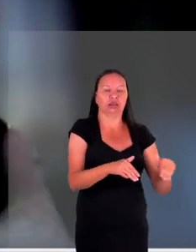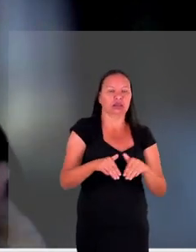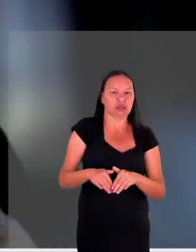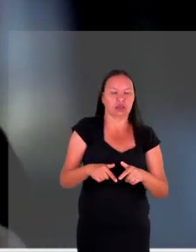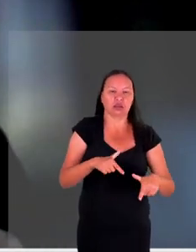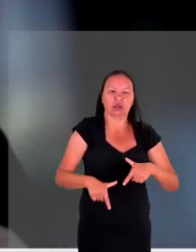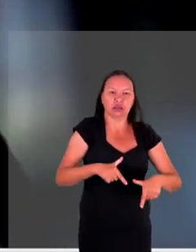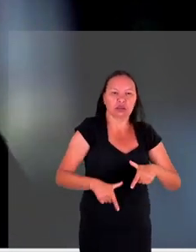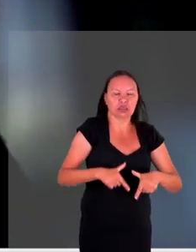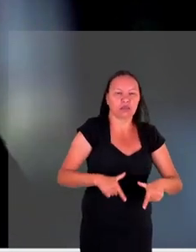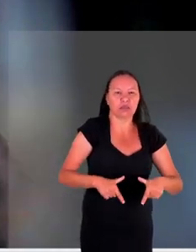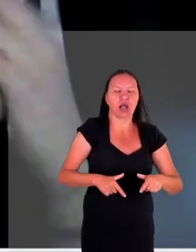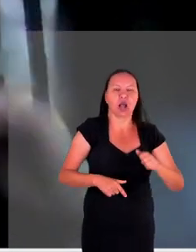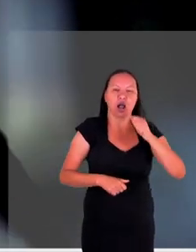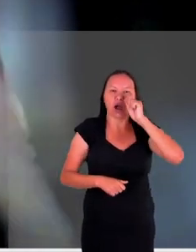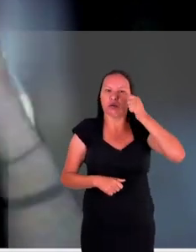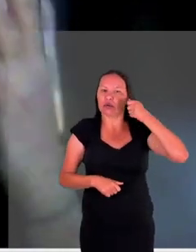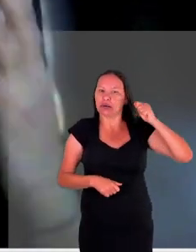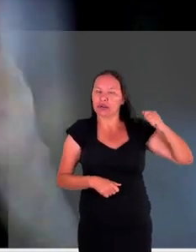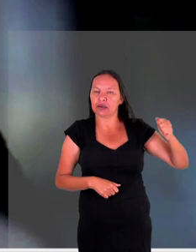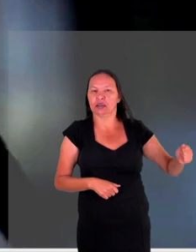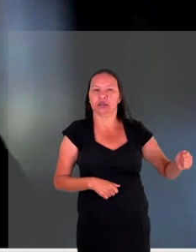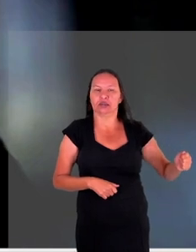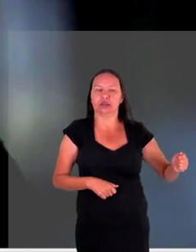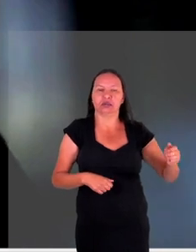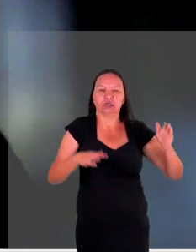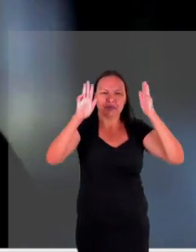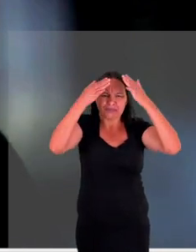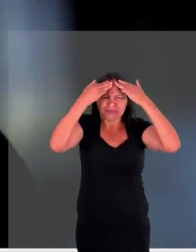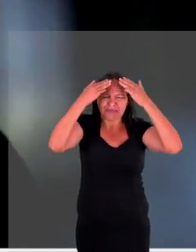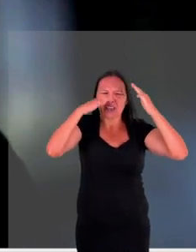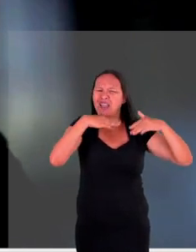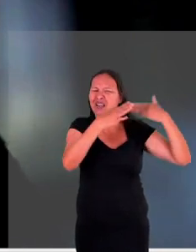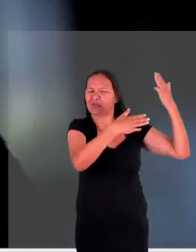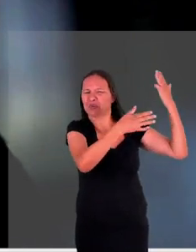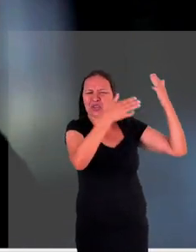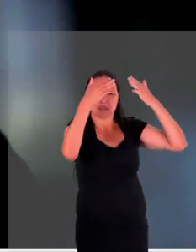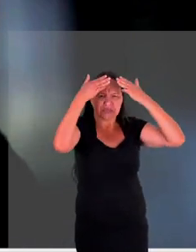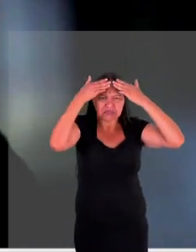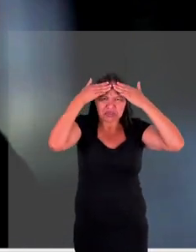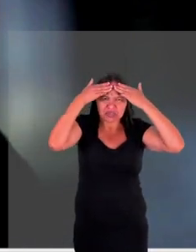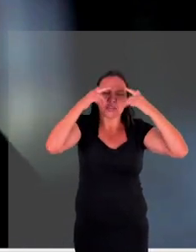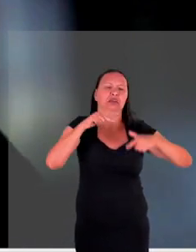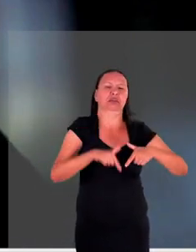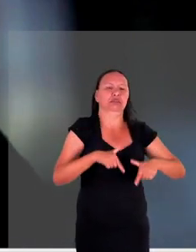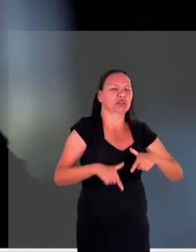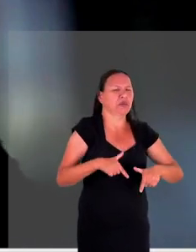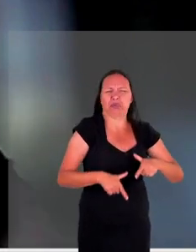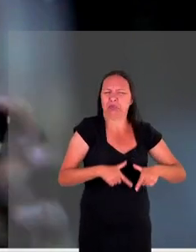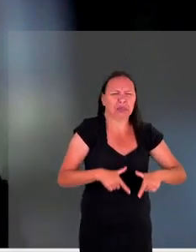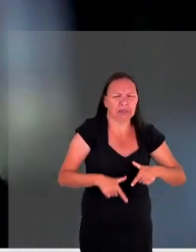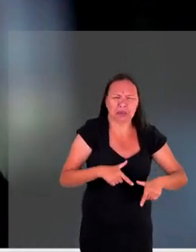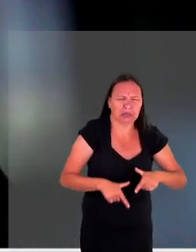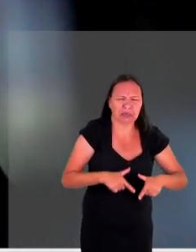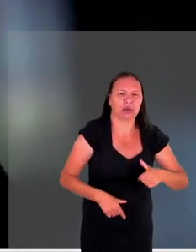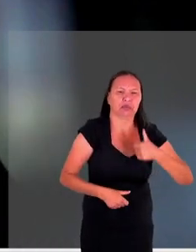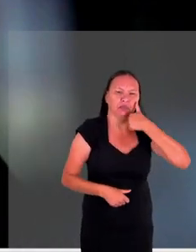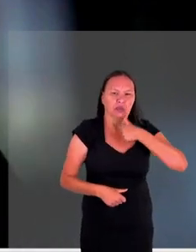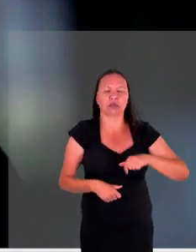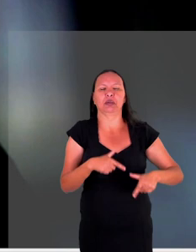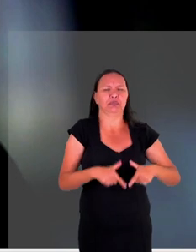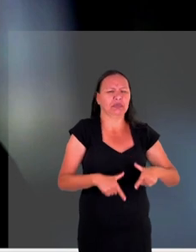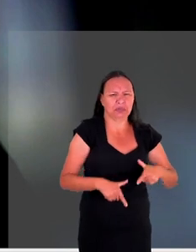na Ucrânia era como tal mental depois a gente vê isso eu vou trabalhar trabalhar trabalhar trabalhar mulheres